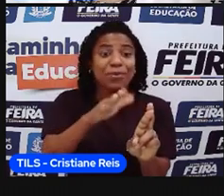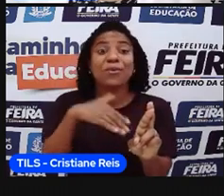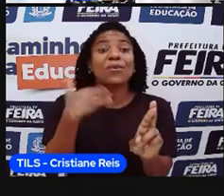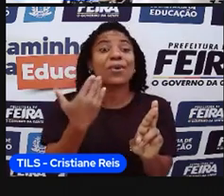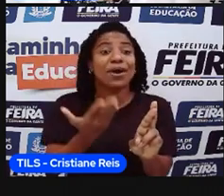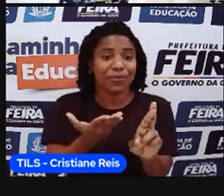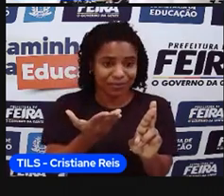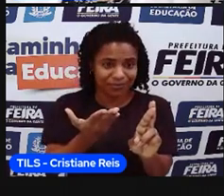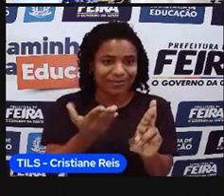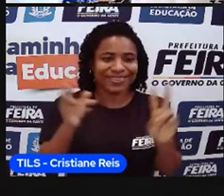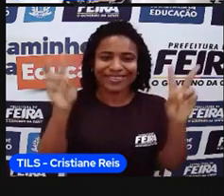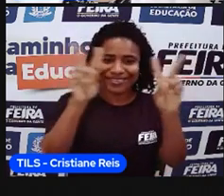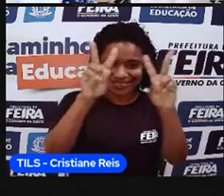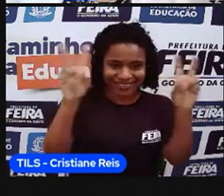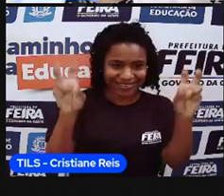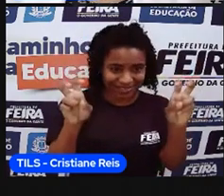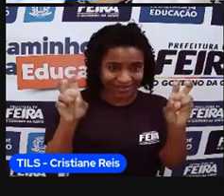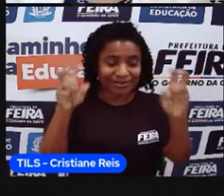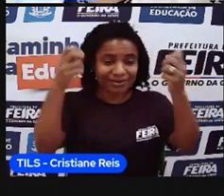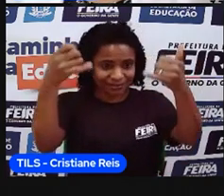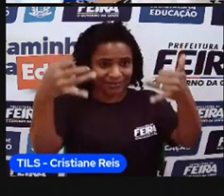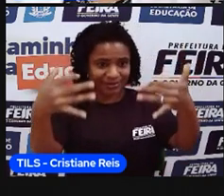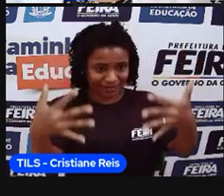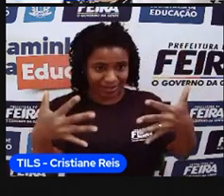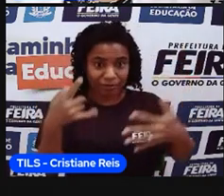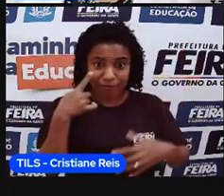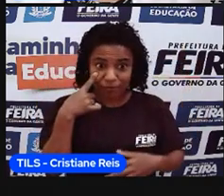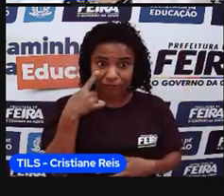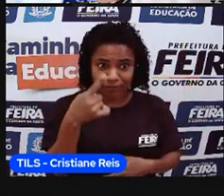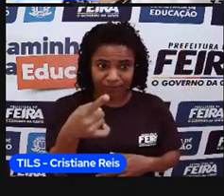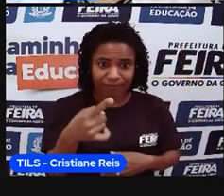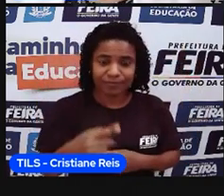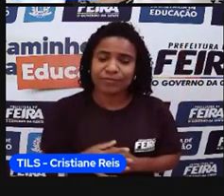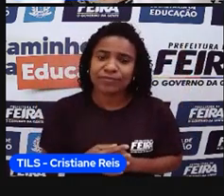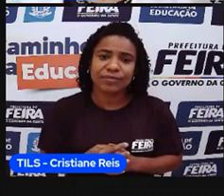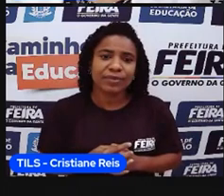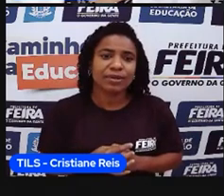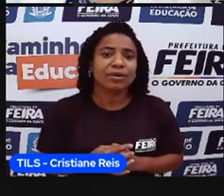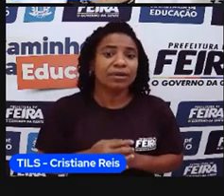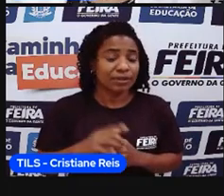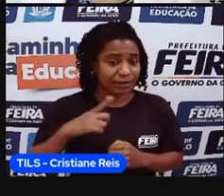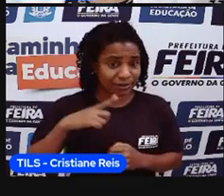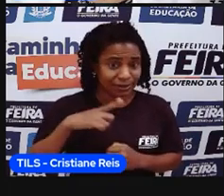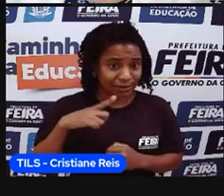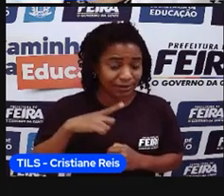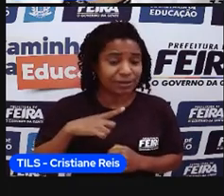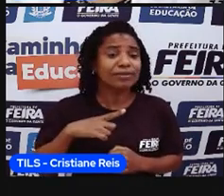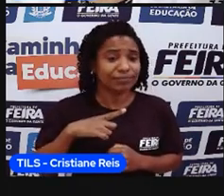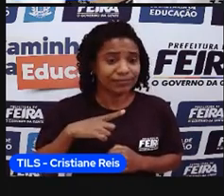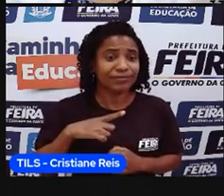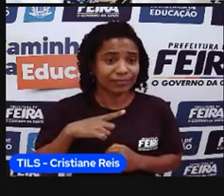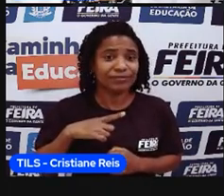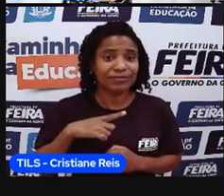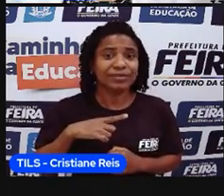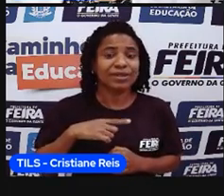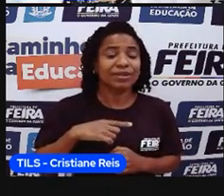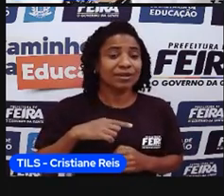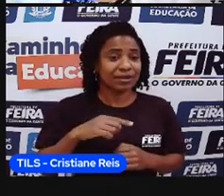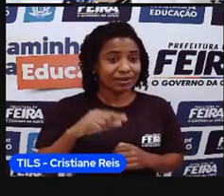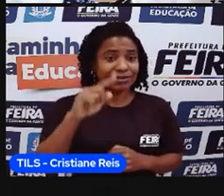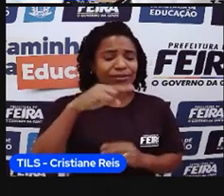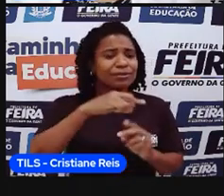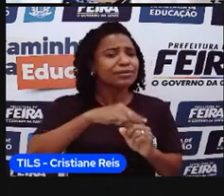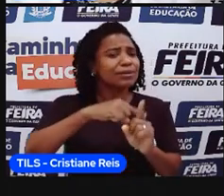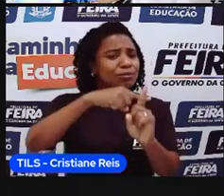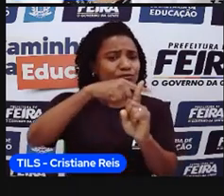de hoje. Então, bora ver essa localização. Com relação aos hemisférios, o que que a gente pode chegar e falar